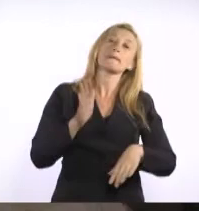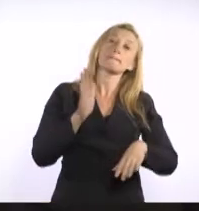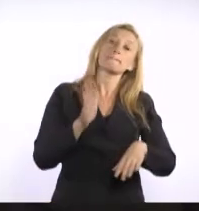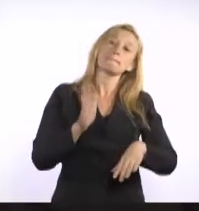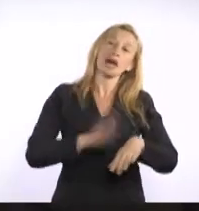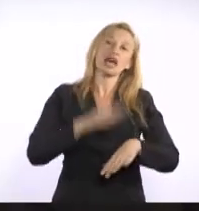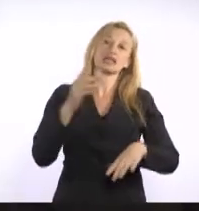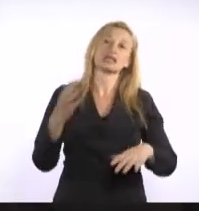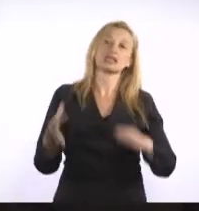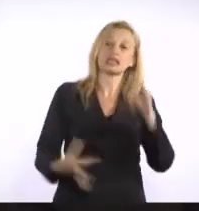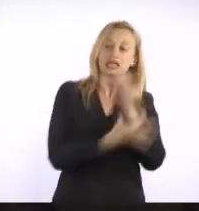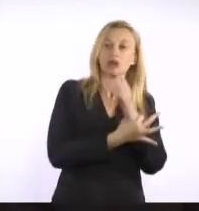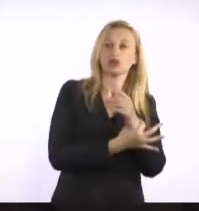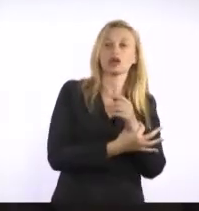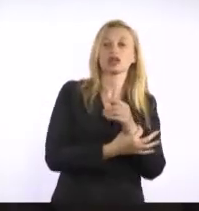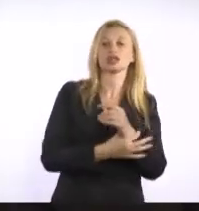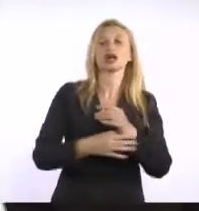quanto para o próprio agente. Obrigado, presidente.